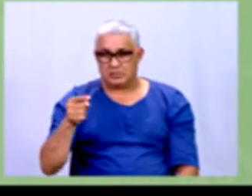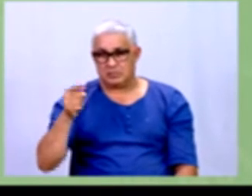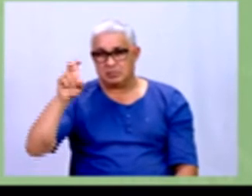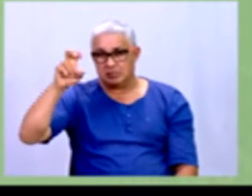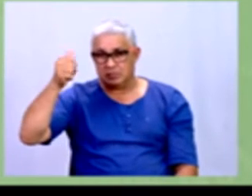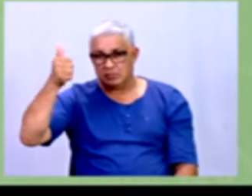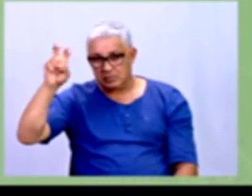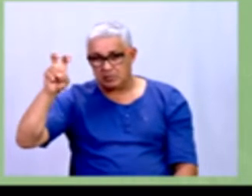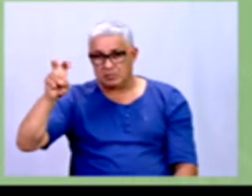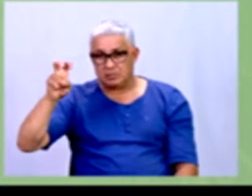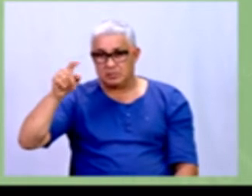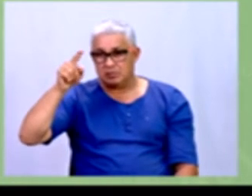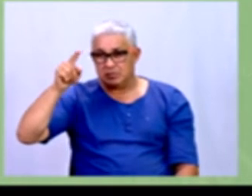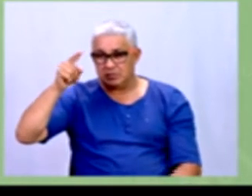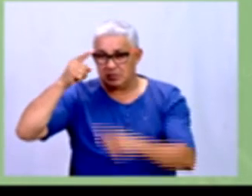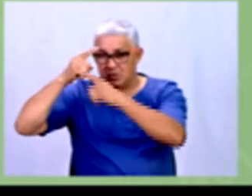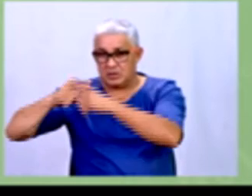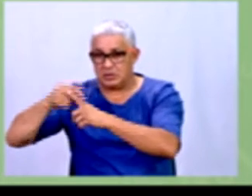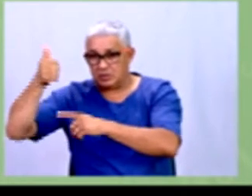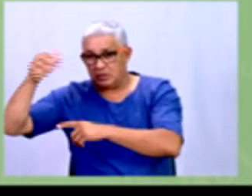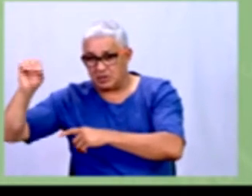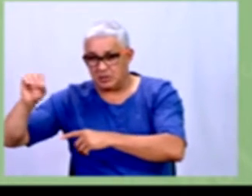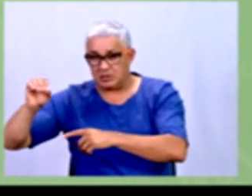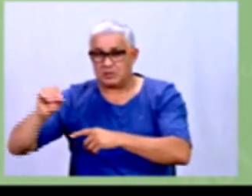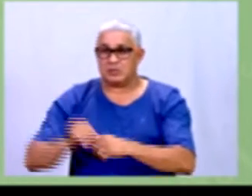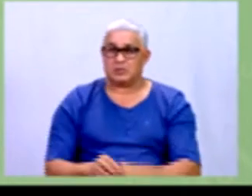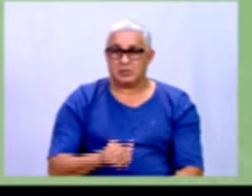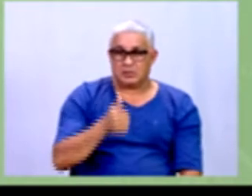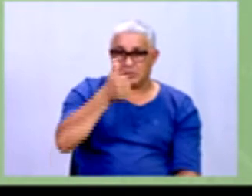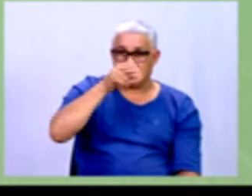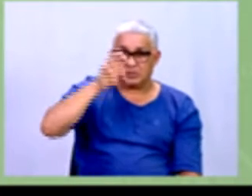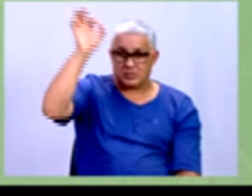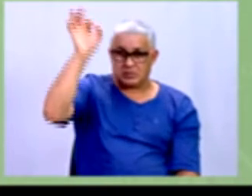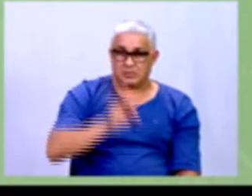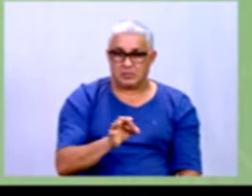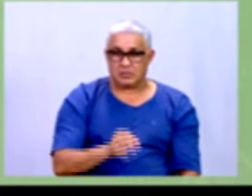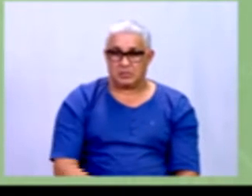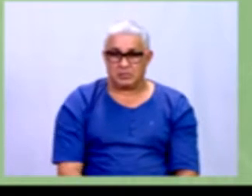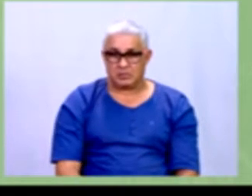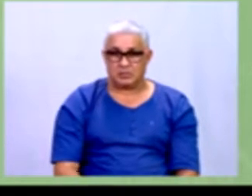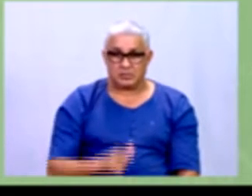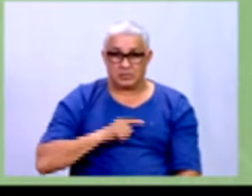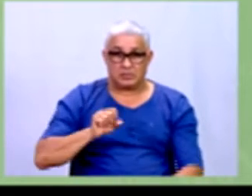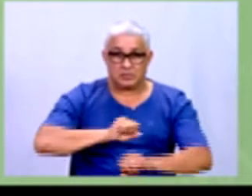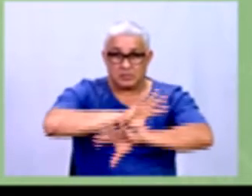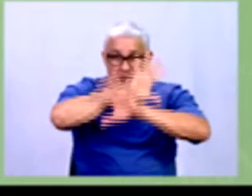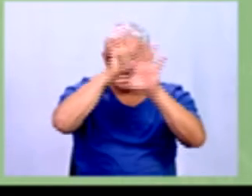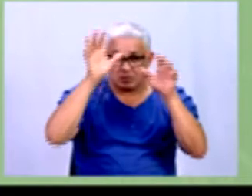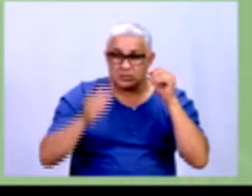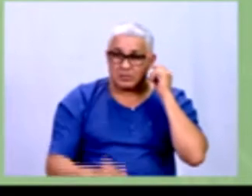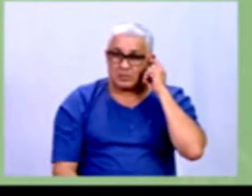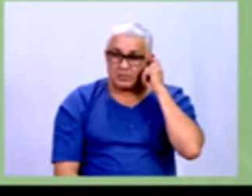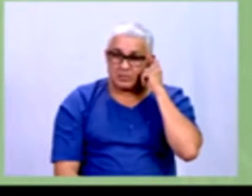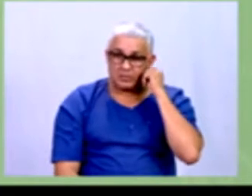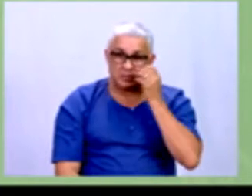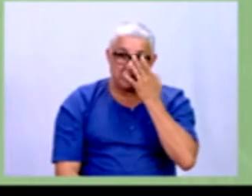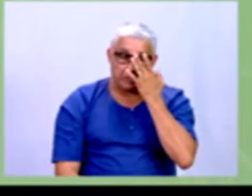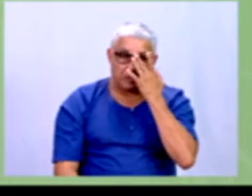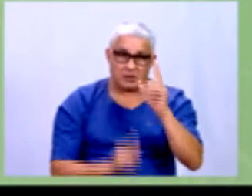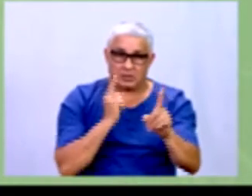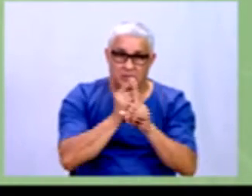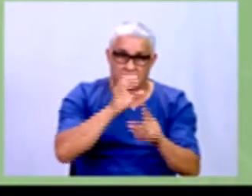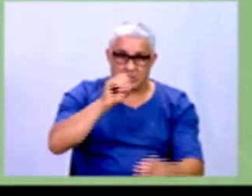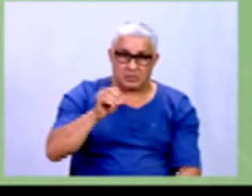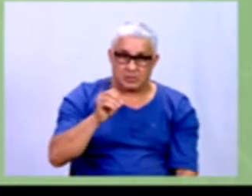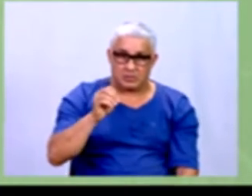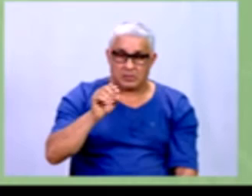de 15% tá então ficou bem claro que quando a gente está aqui nos aí encontrou 0